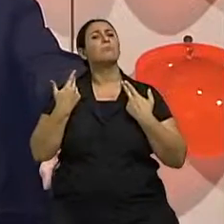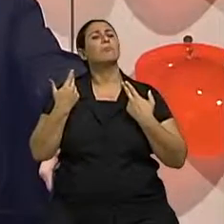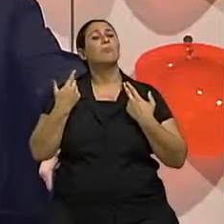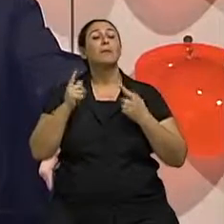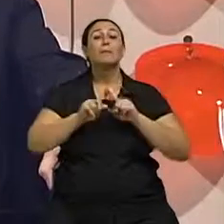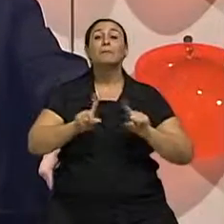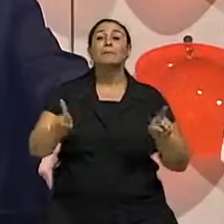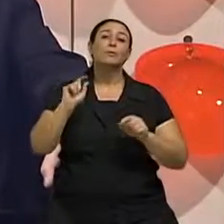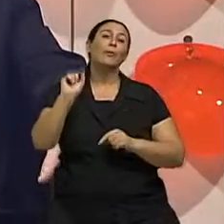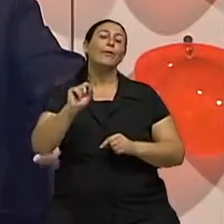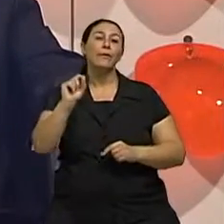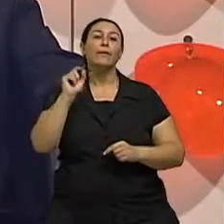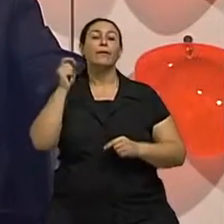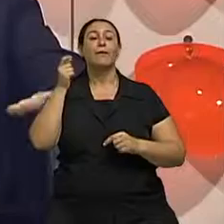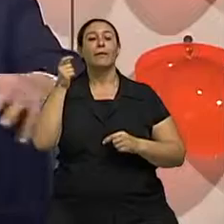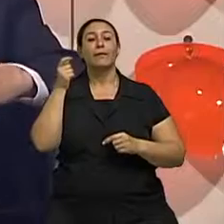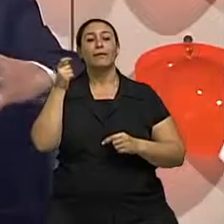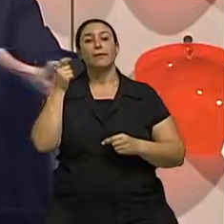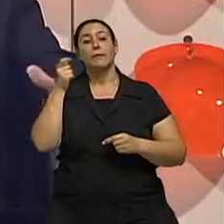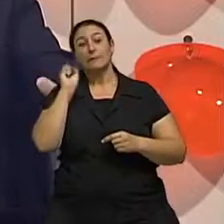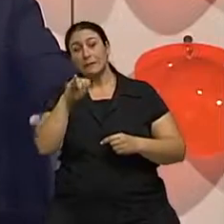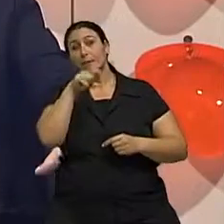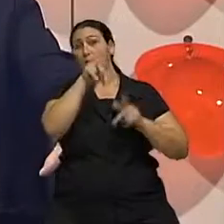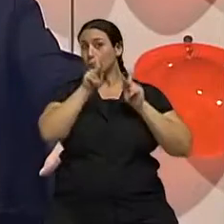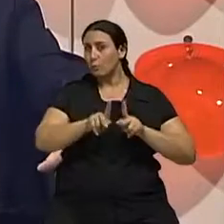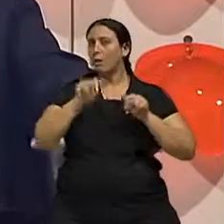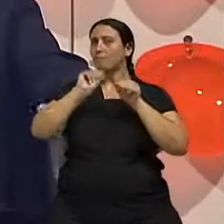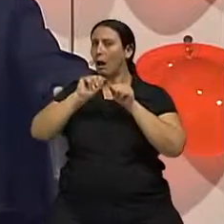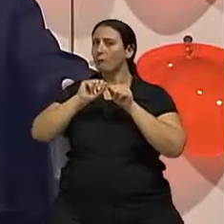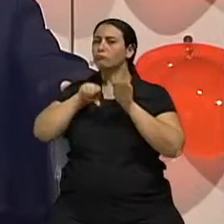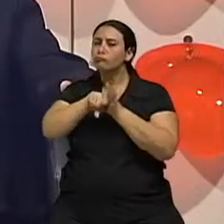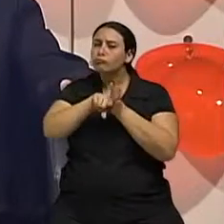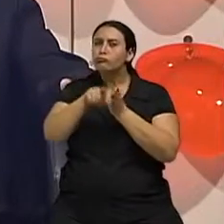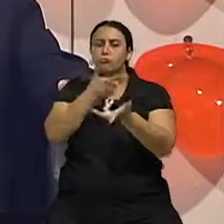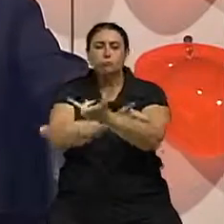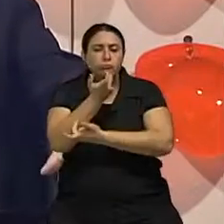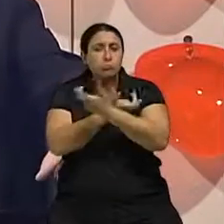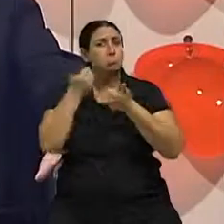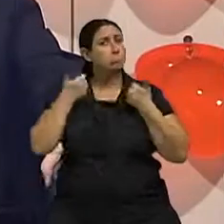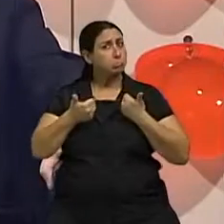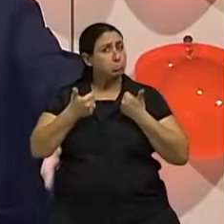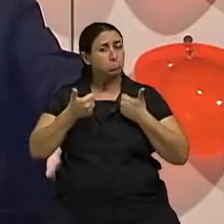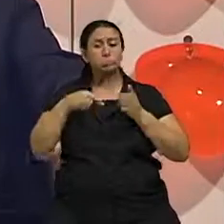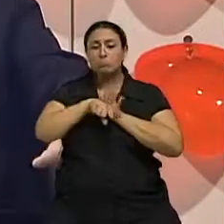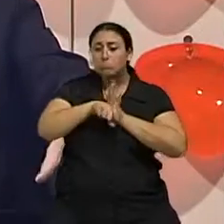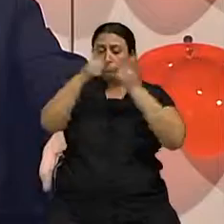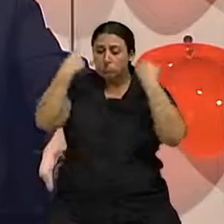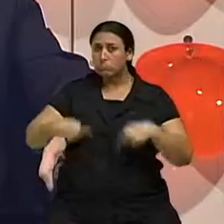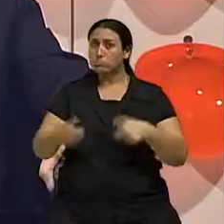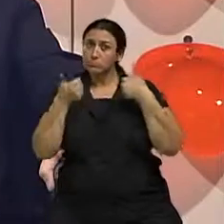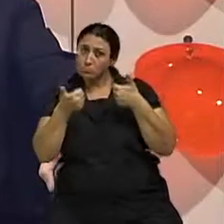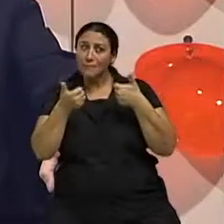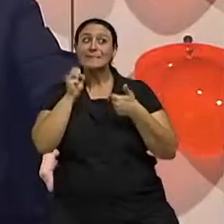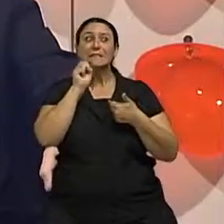ela faça uns exames pré-operatórios. Se tiver algum problema, ela vai ter que corrigir